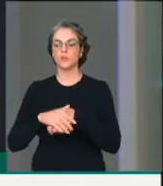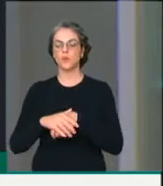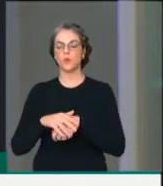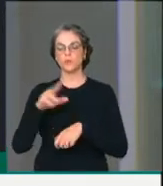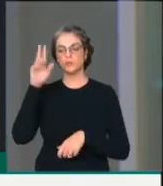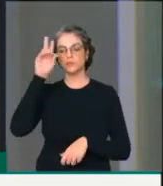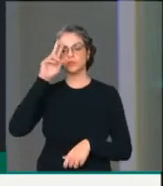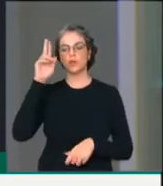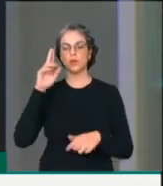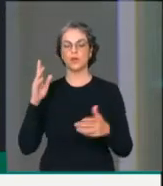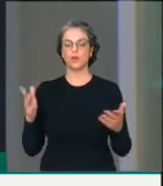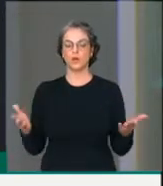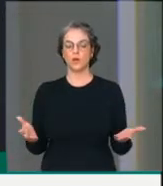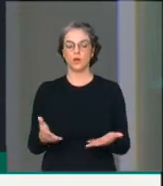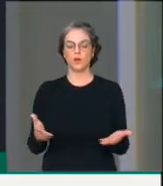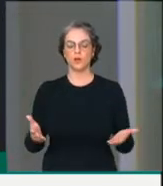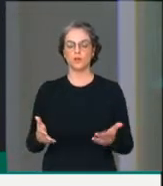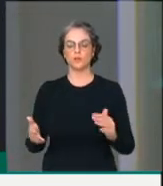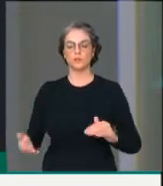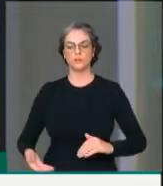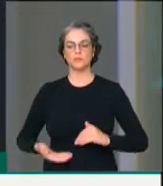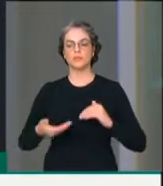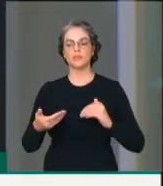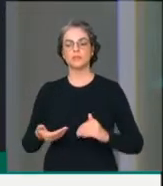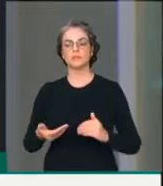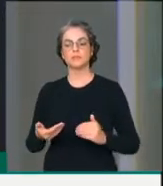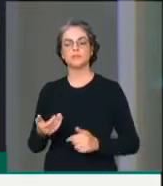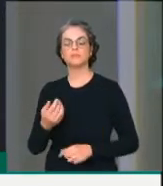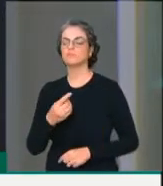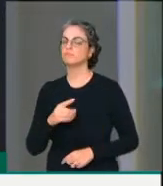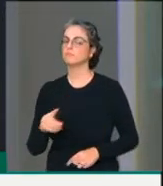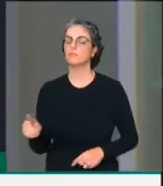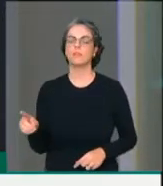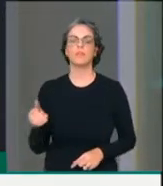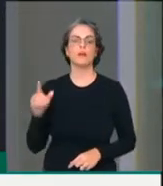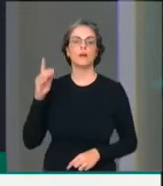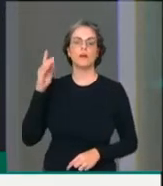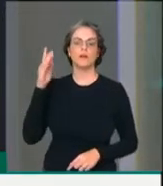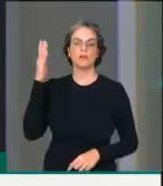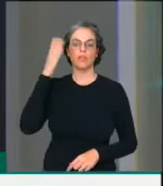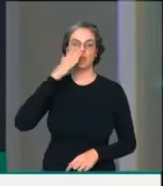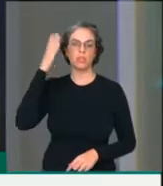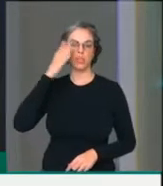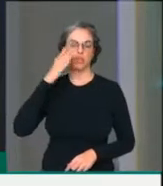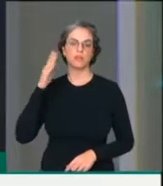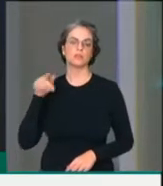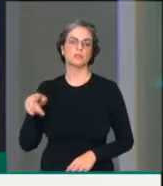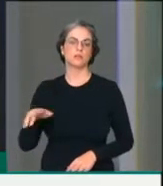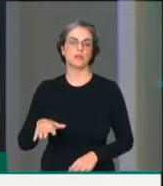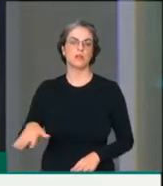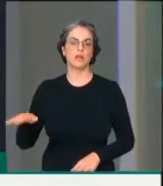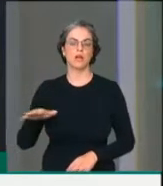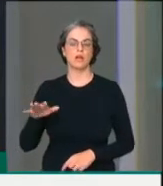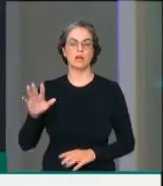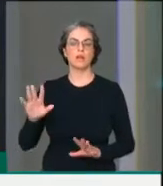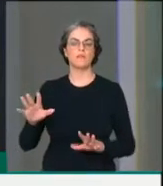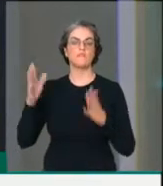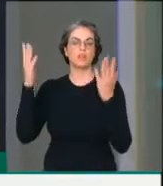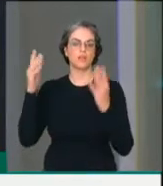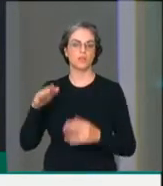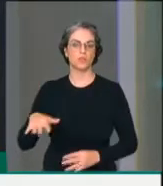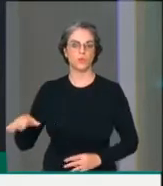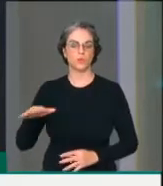o Parlamento Brasileiro não está tratando como invisíveis os produtores de eventos, os